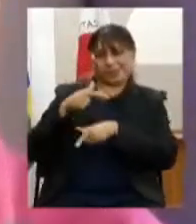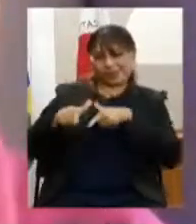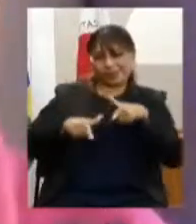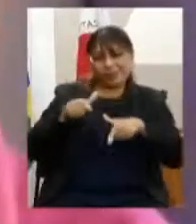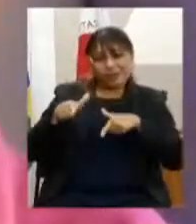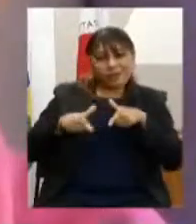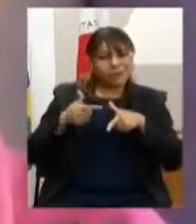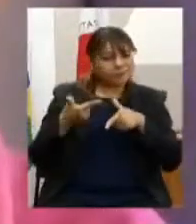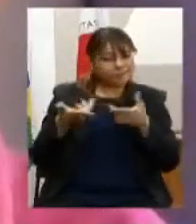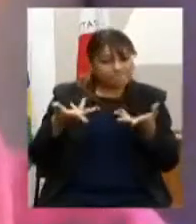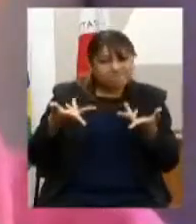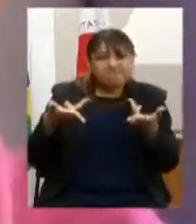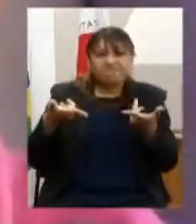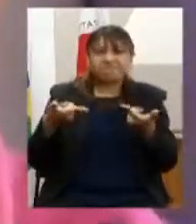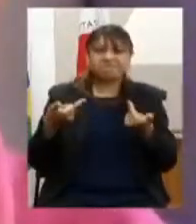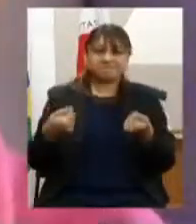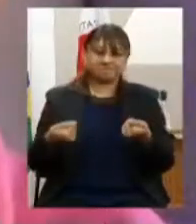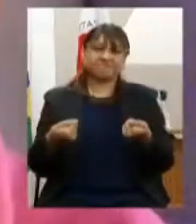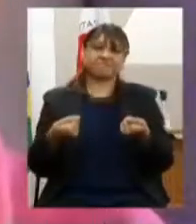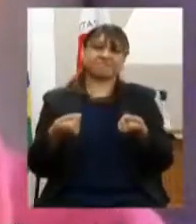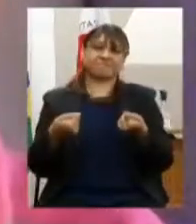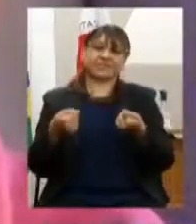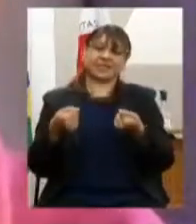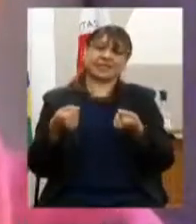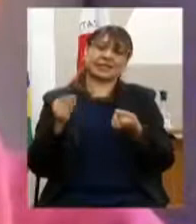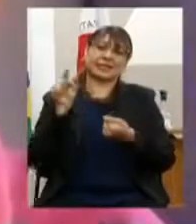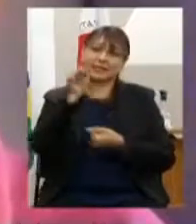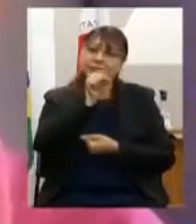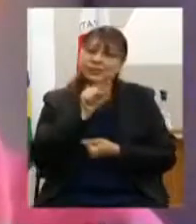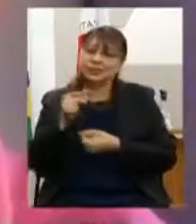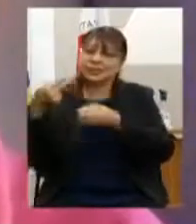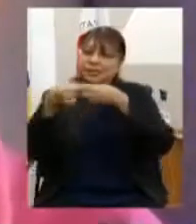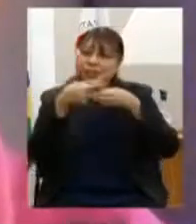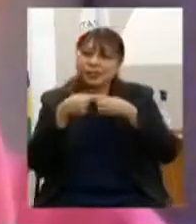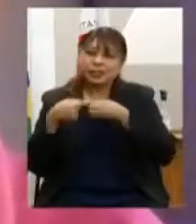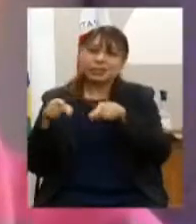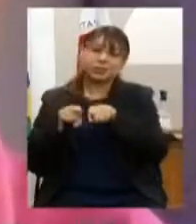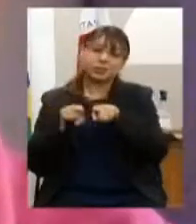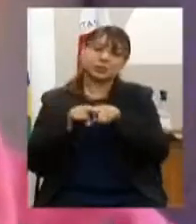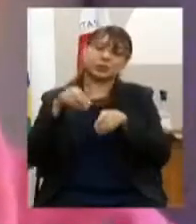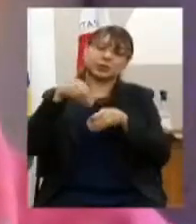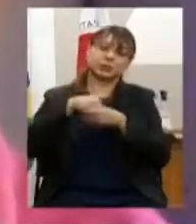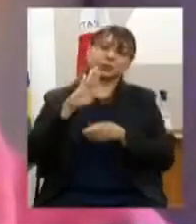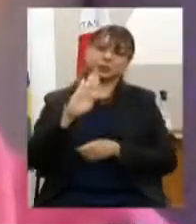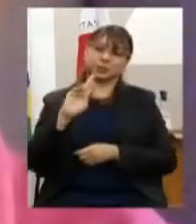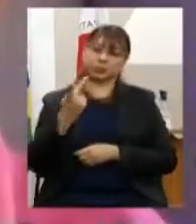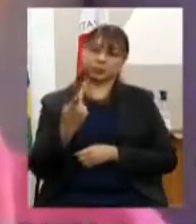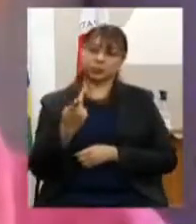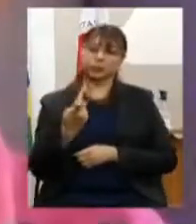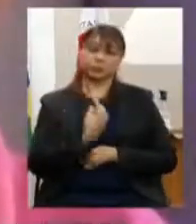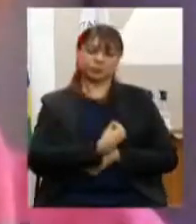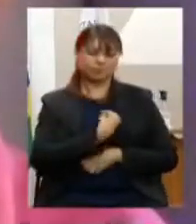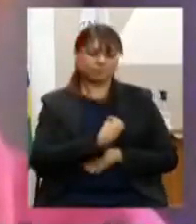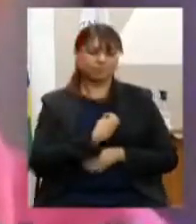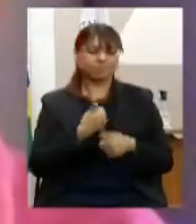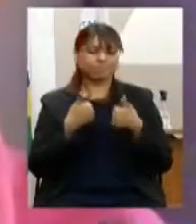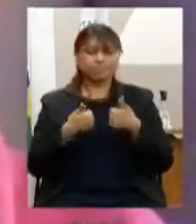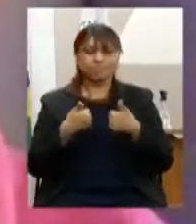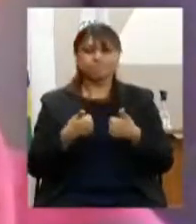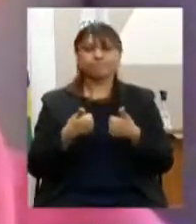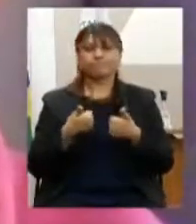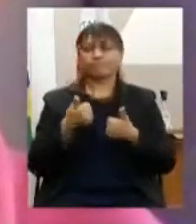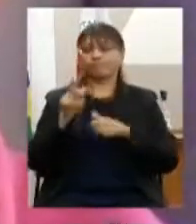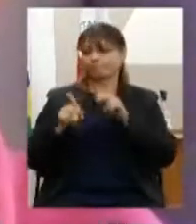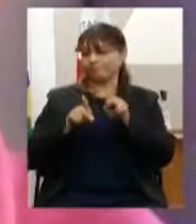magnífico, tanto nos municípios como em Belo Horizonte. Teve uma participação muito grande da